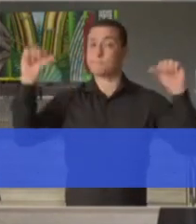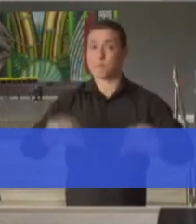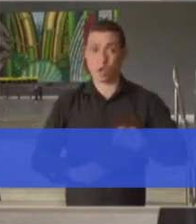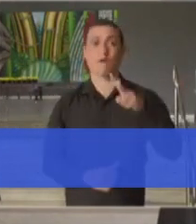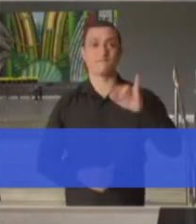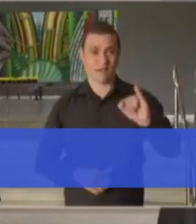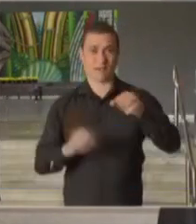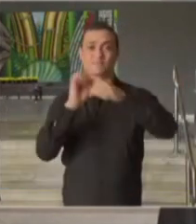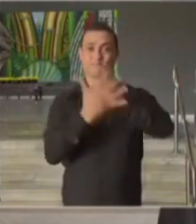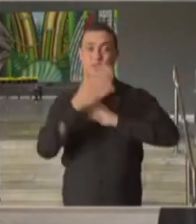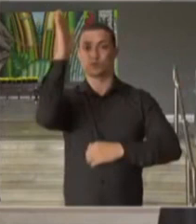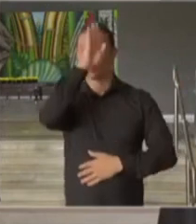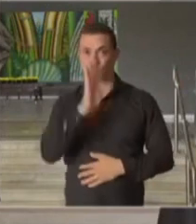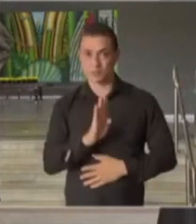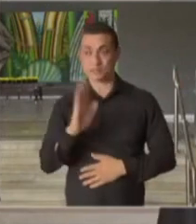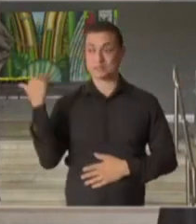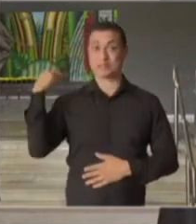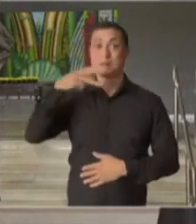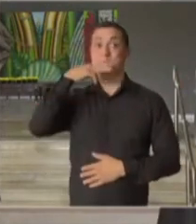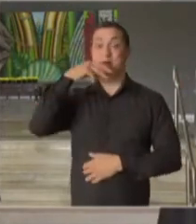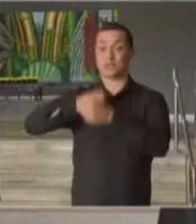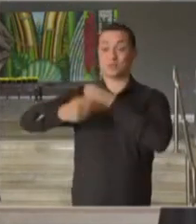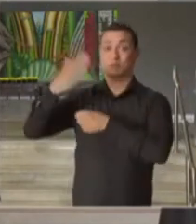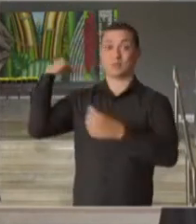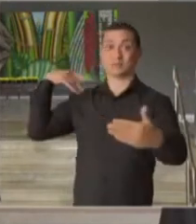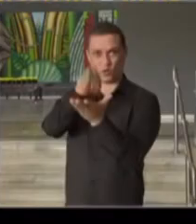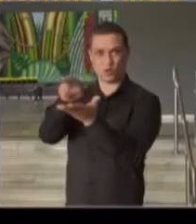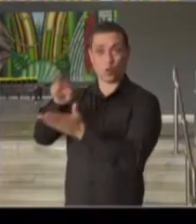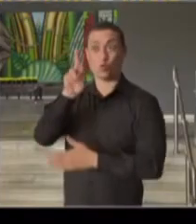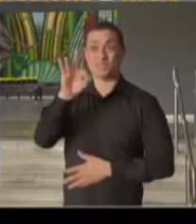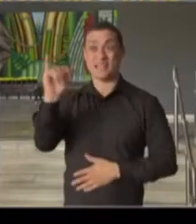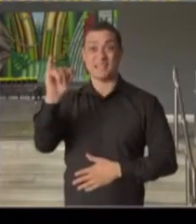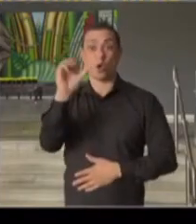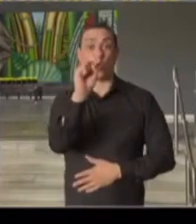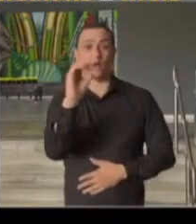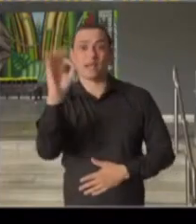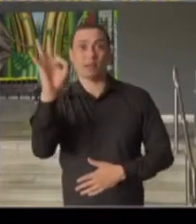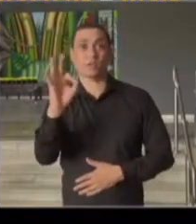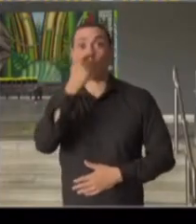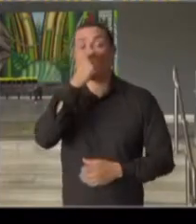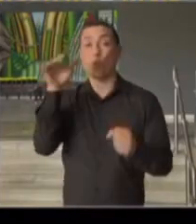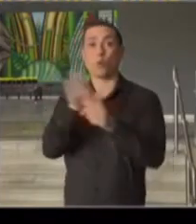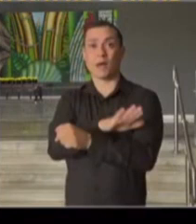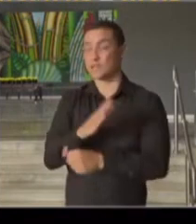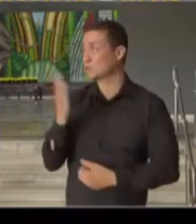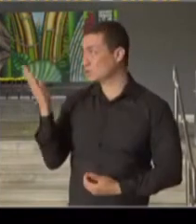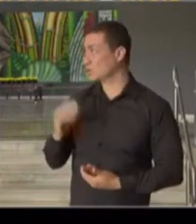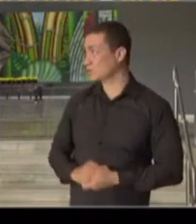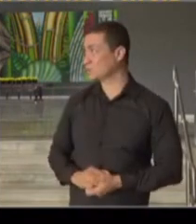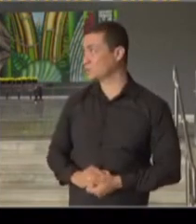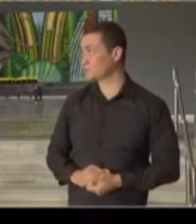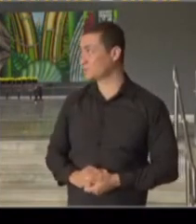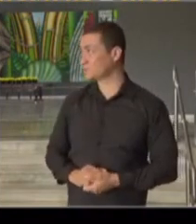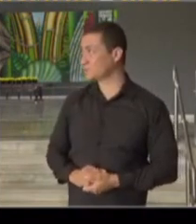semanas da pandemia no Brasil, desde março do ano passado. A fase vermelha autoriza apenas o funcionamento de setores da